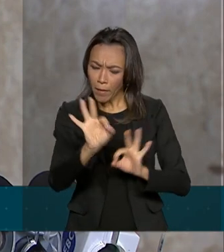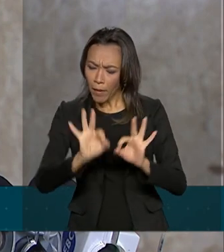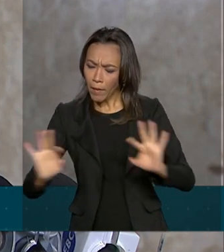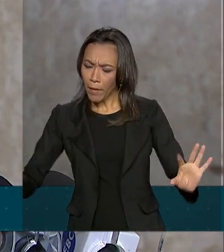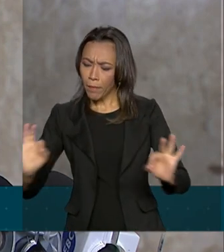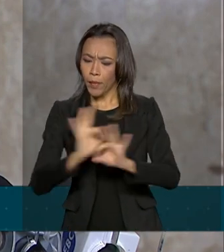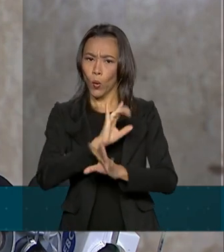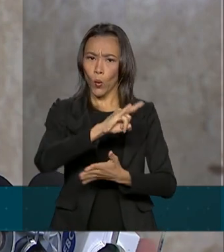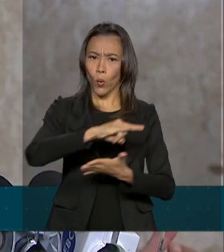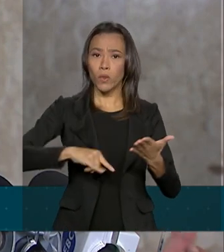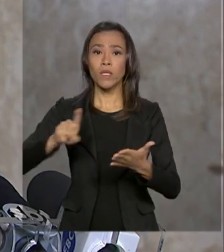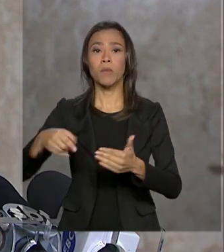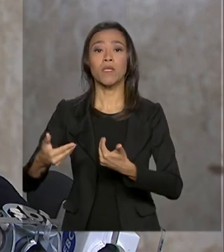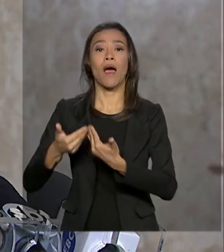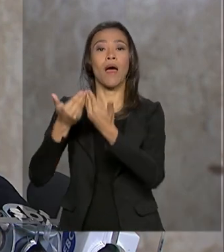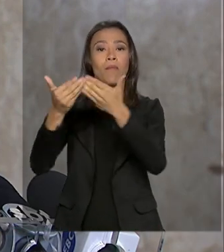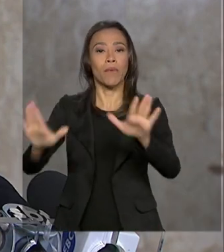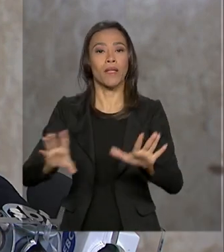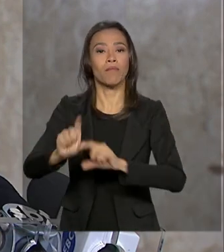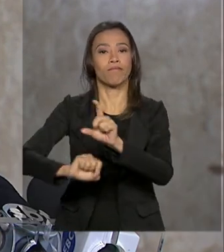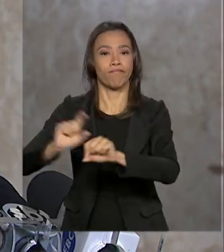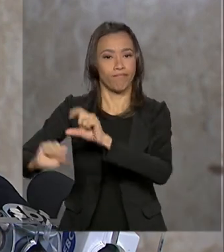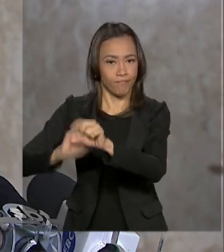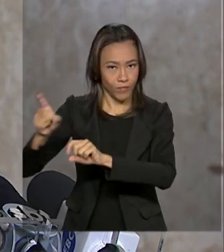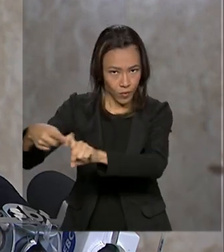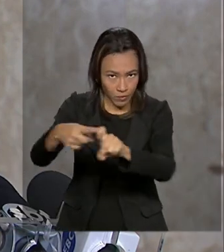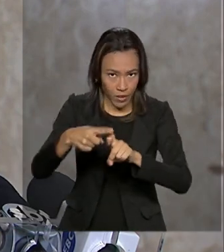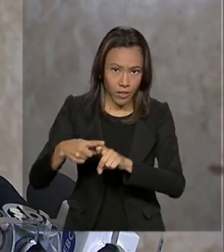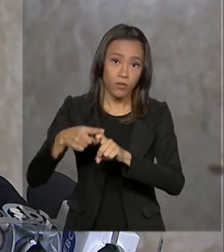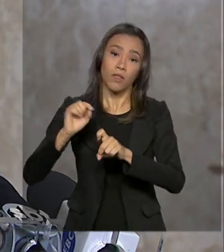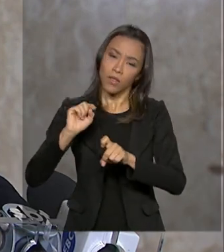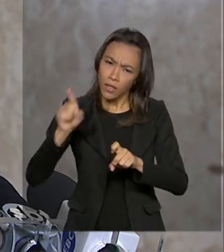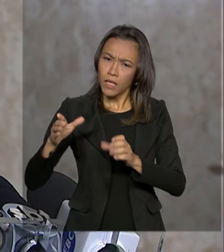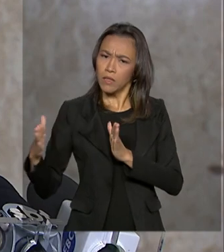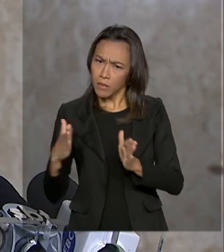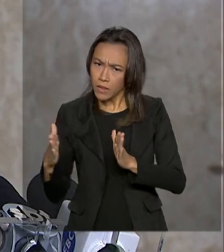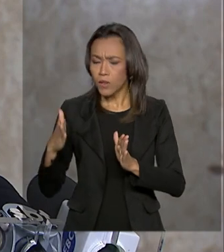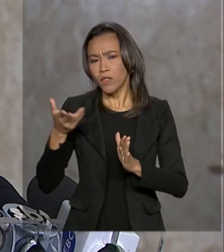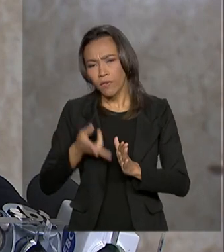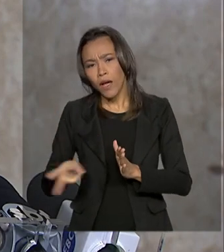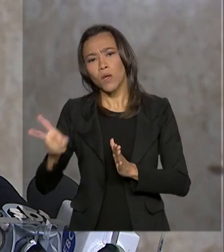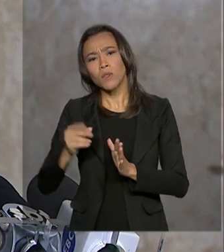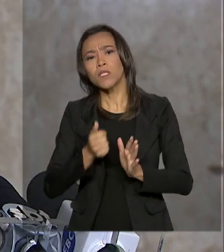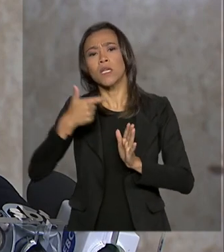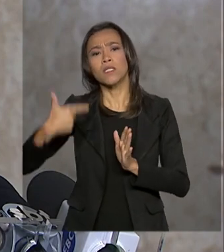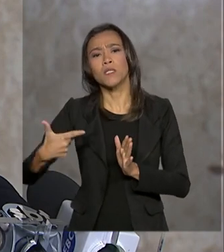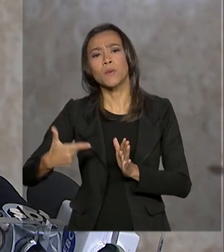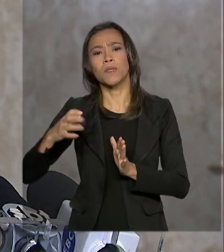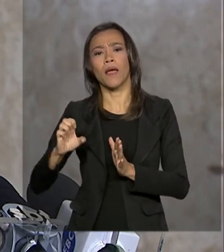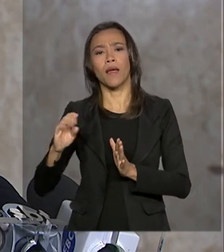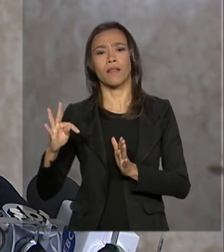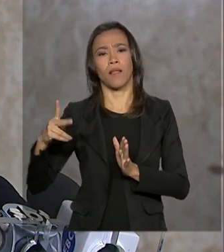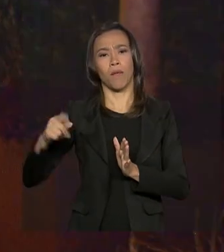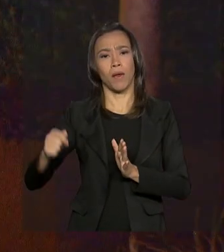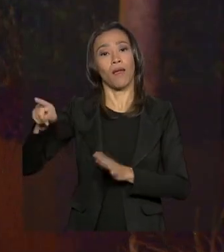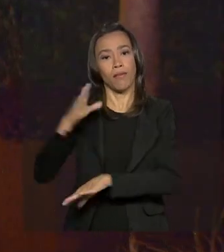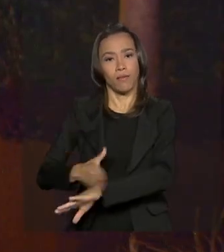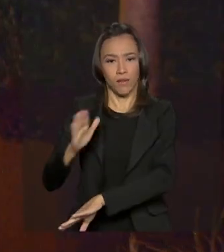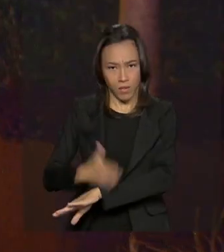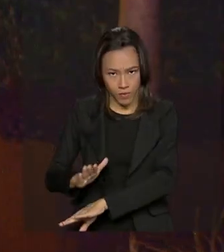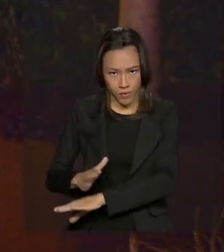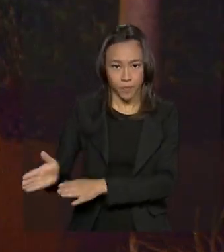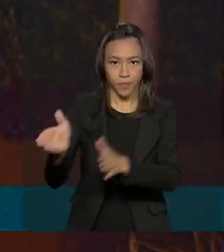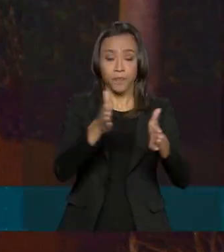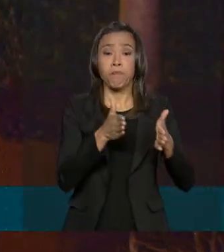abrir o processo seletivo e nesse intervalo de tempo a gente vai construindo a segunda etapa, que é a etapa de qualificação. O